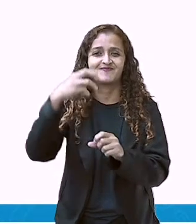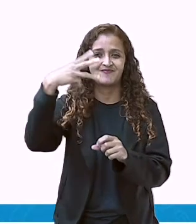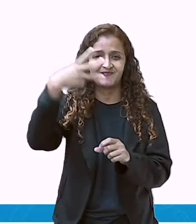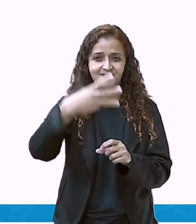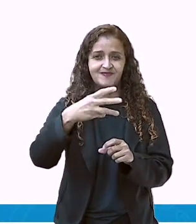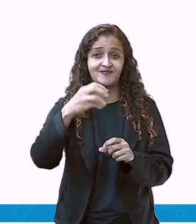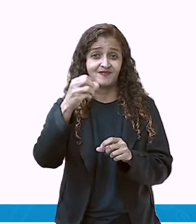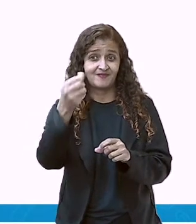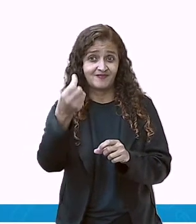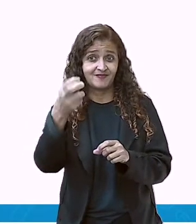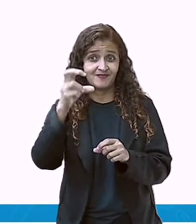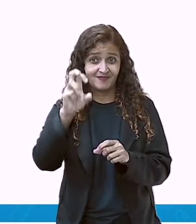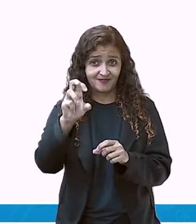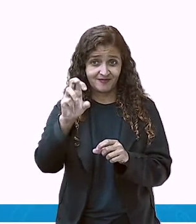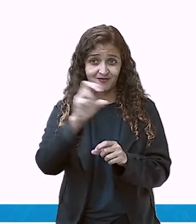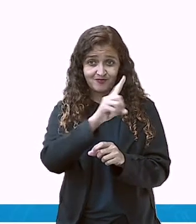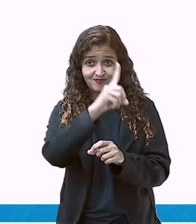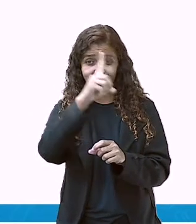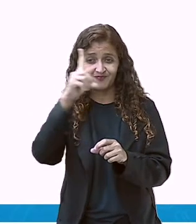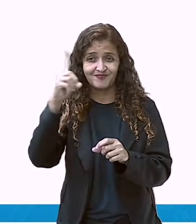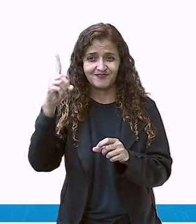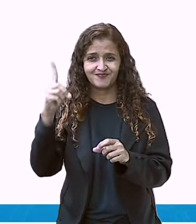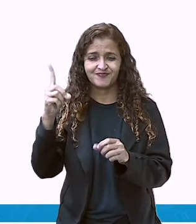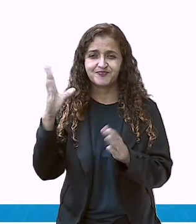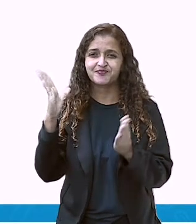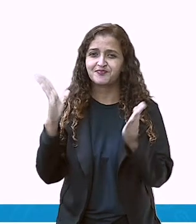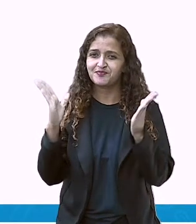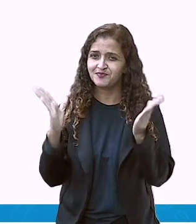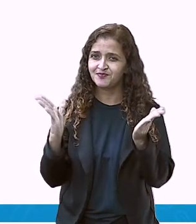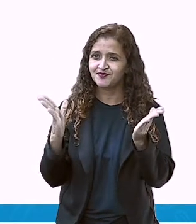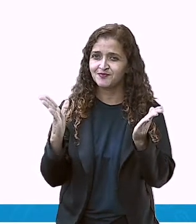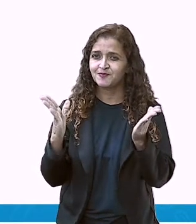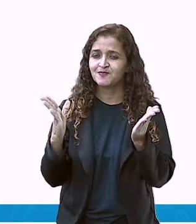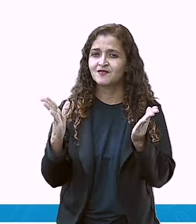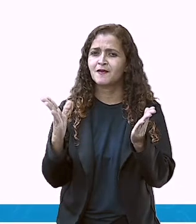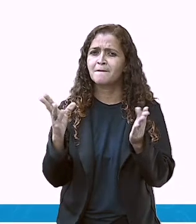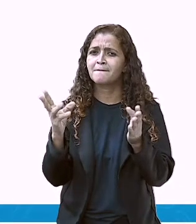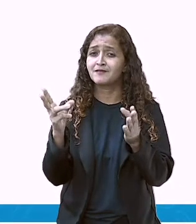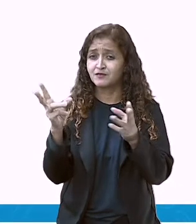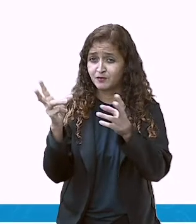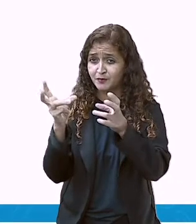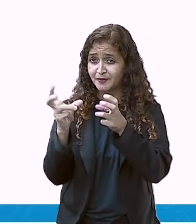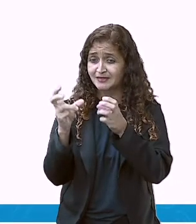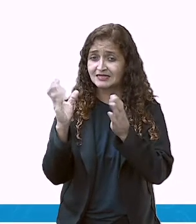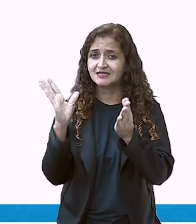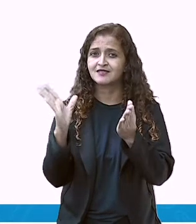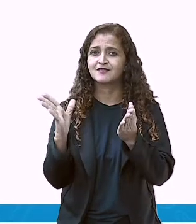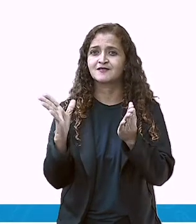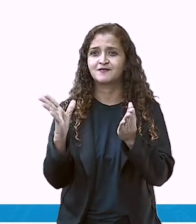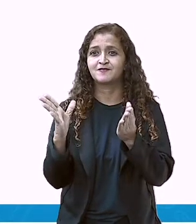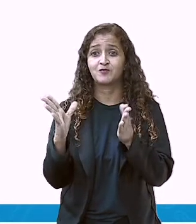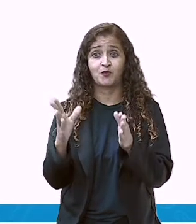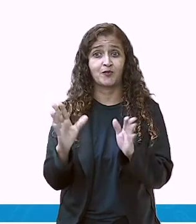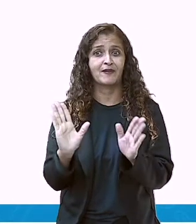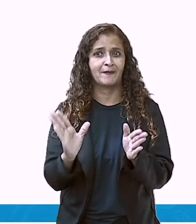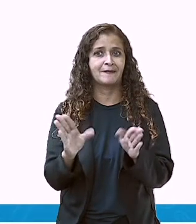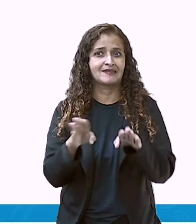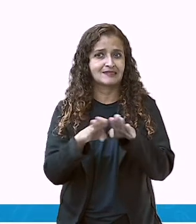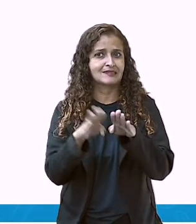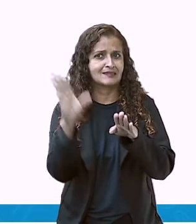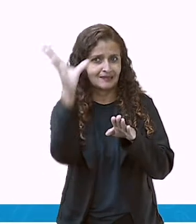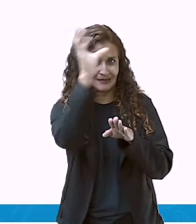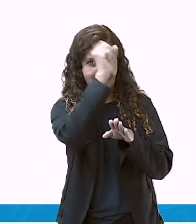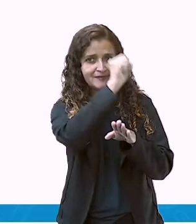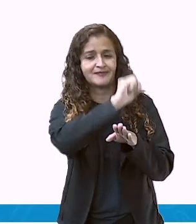365 dias. Agora, como nós observamos que nós temos 12 meses no